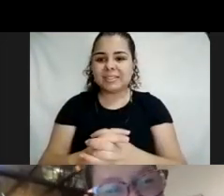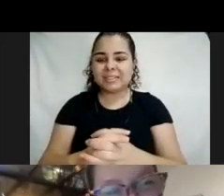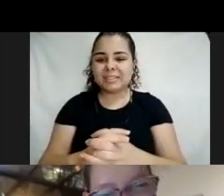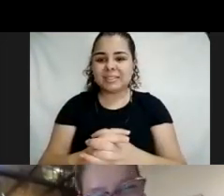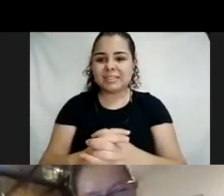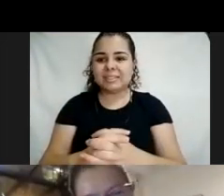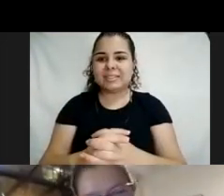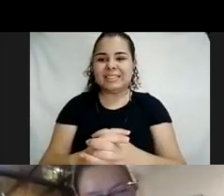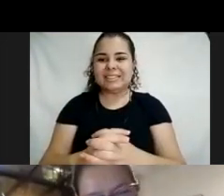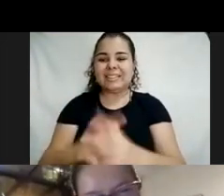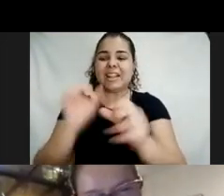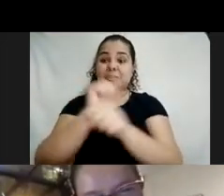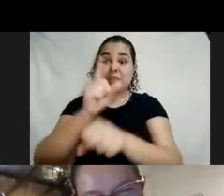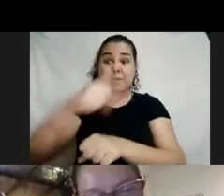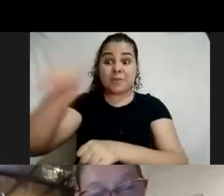-feira.